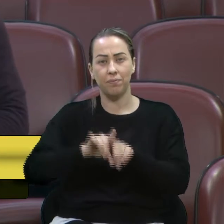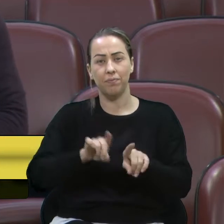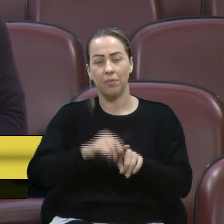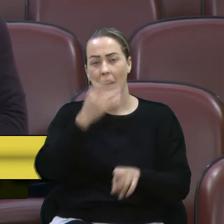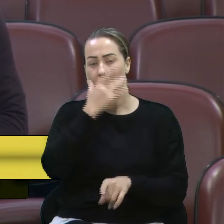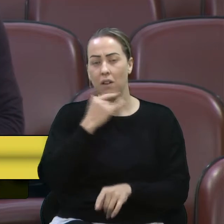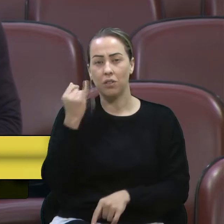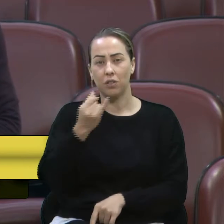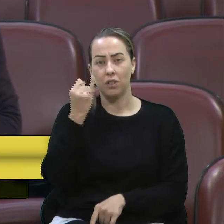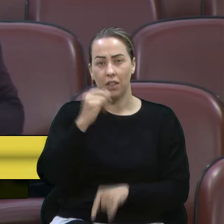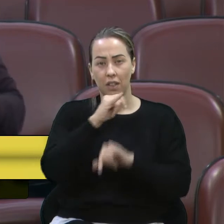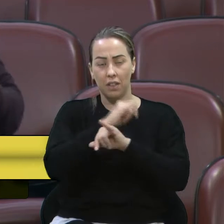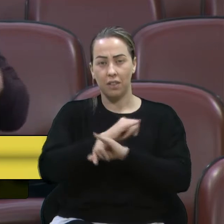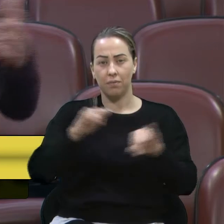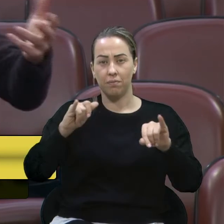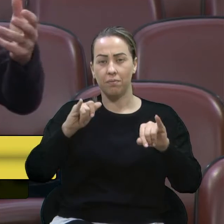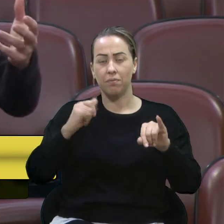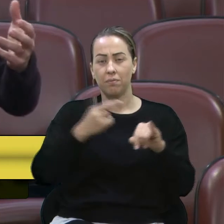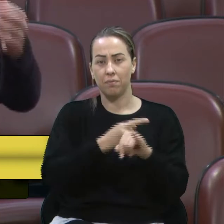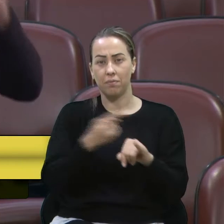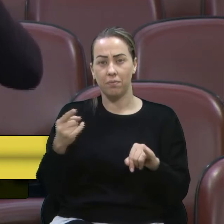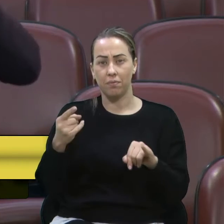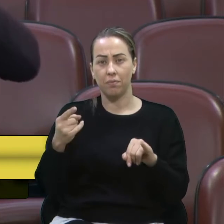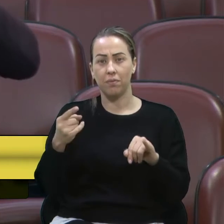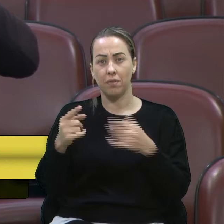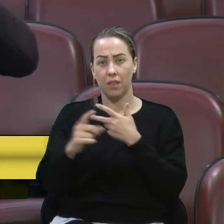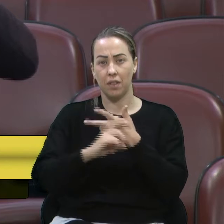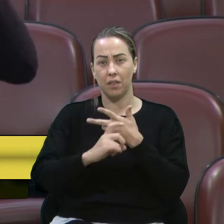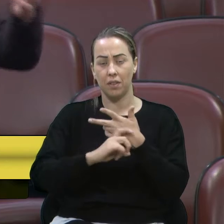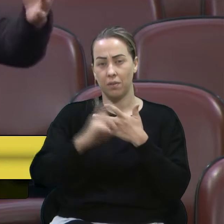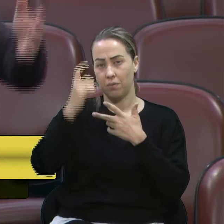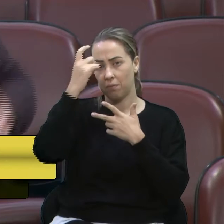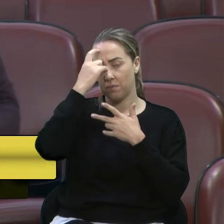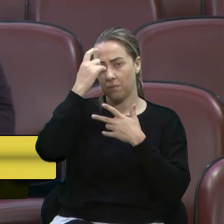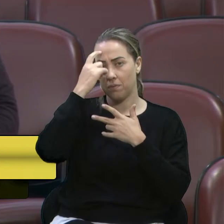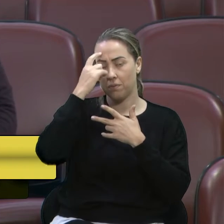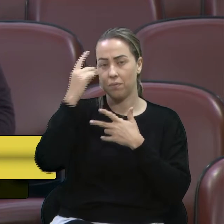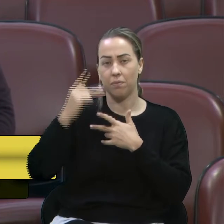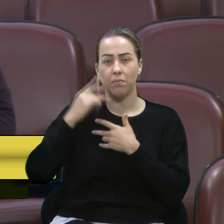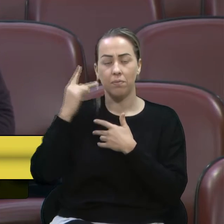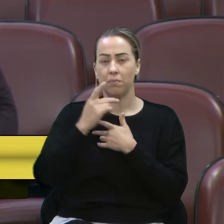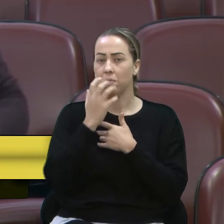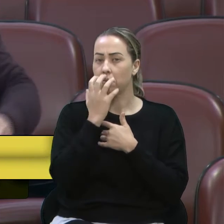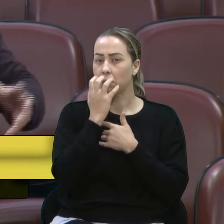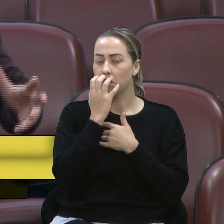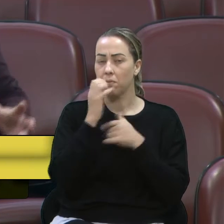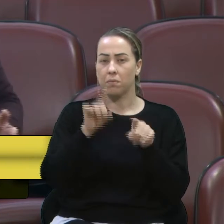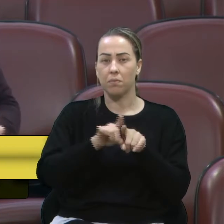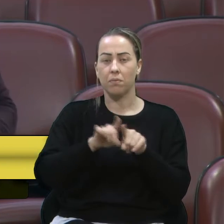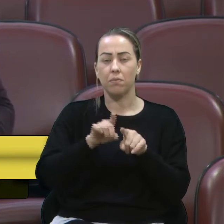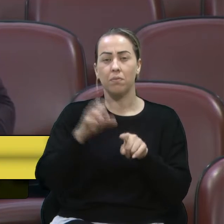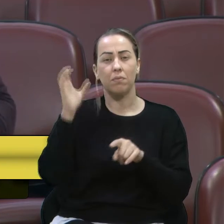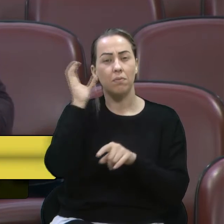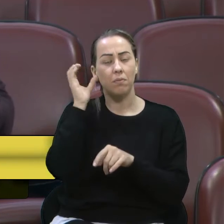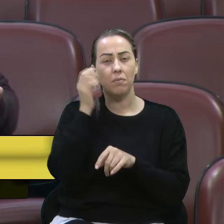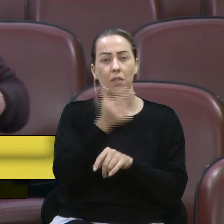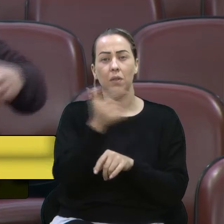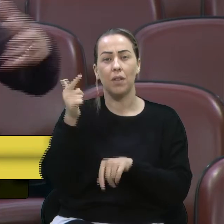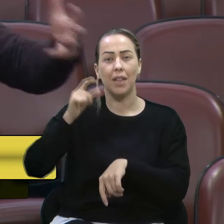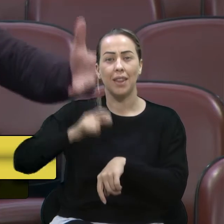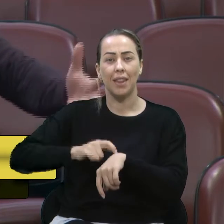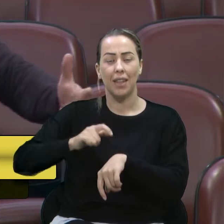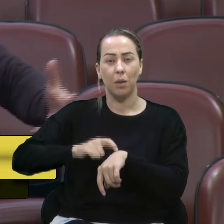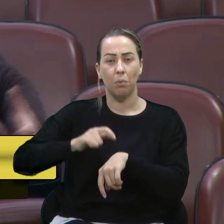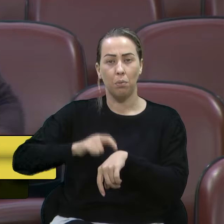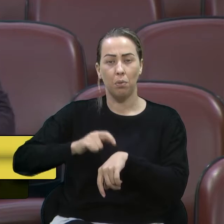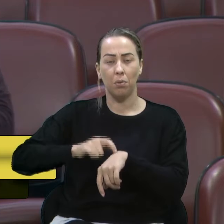importante trazer para casa, e até para o executivo, vereador Cadore, líder do governo, muitas pessoas não têm tempo, não é